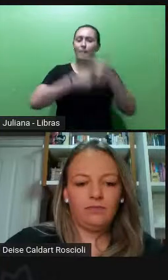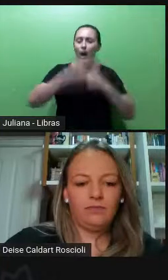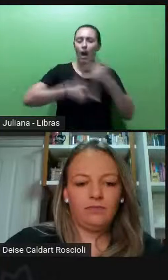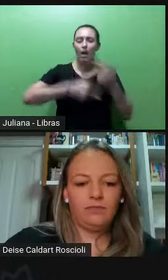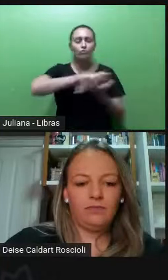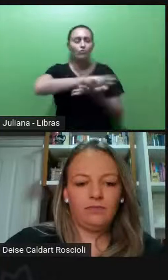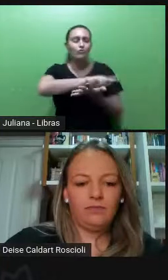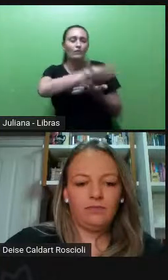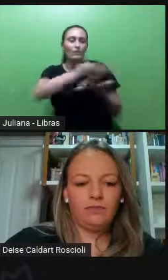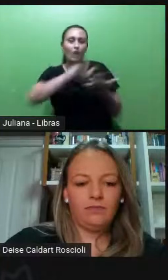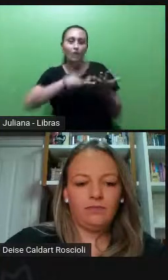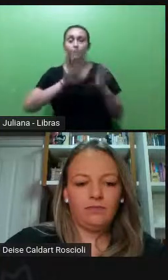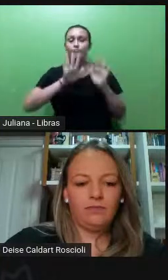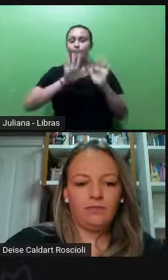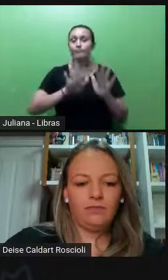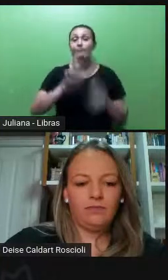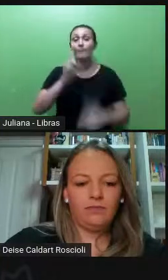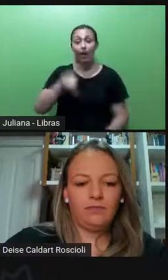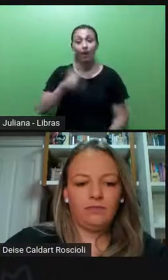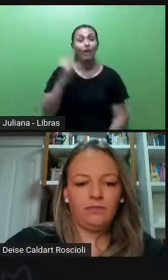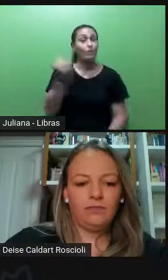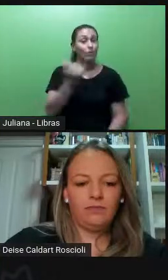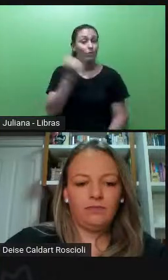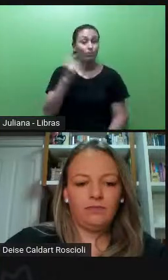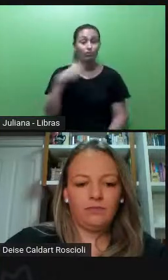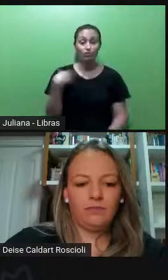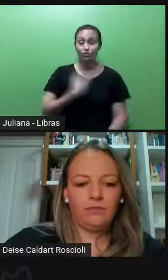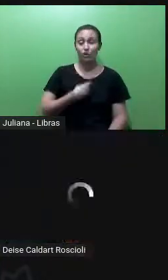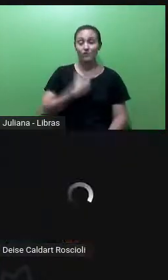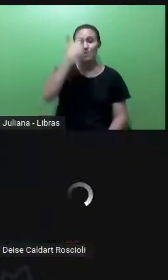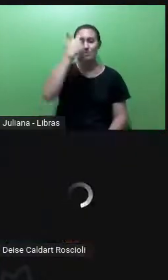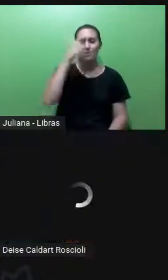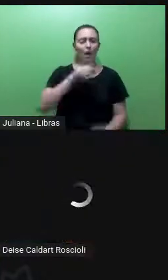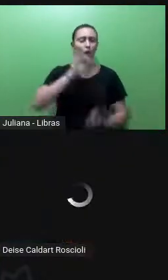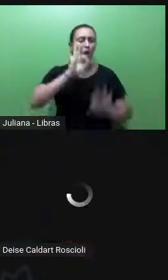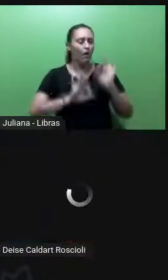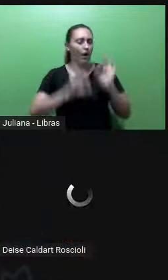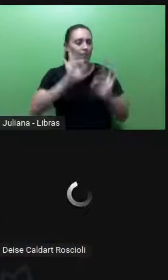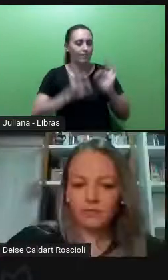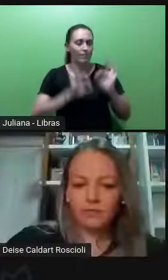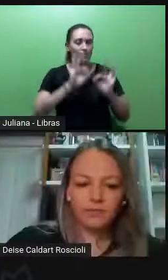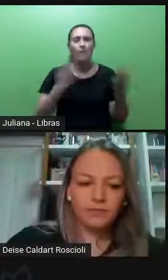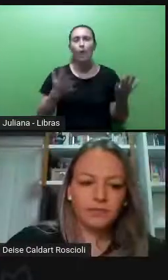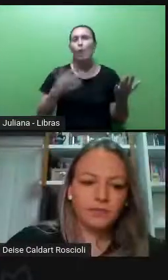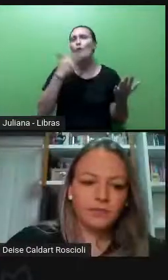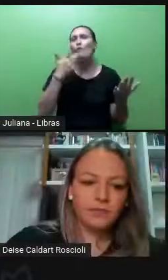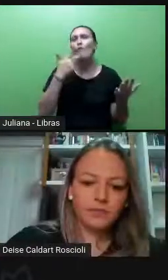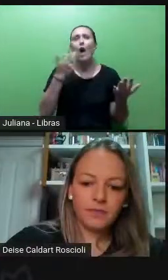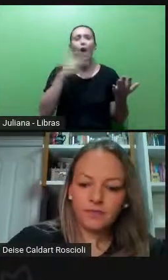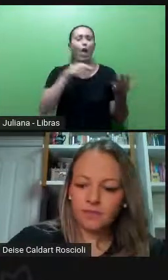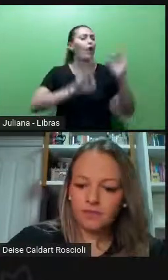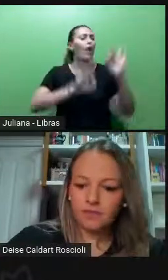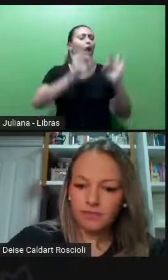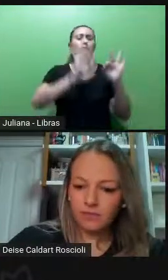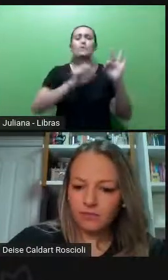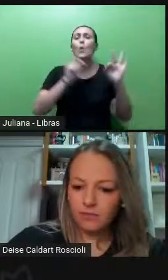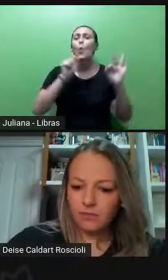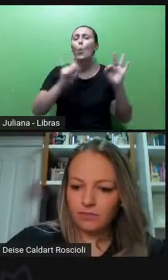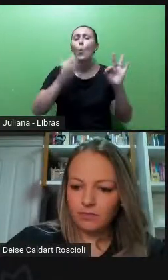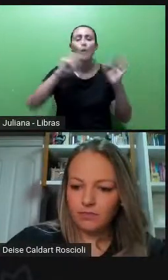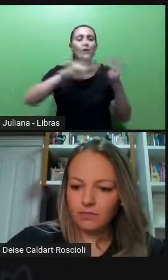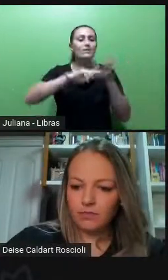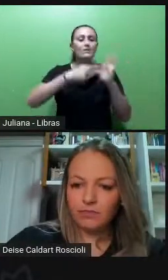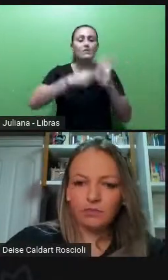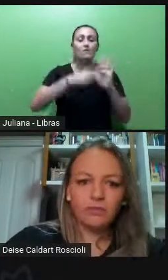É importante a gente pensar que organizações, organizações, aí eu falo de organizações como espaços formais de